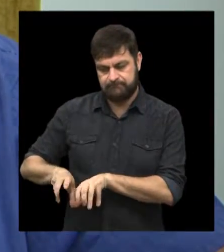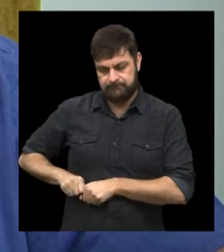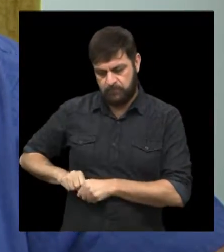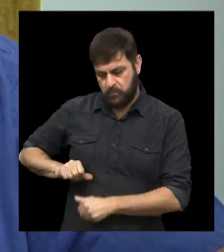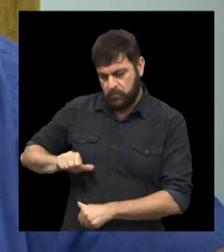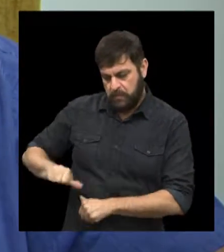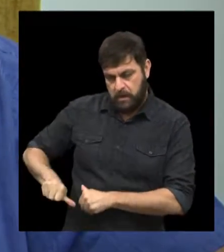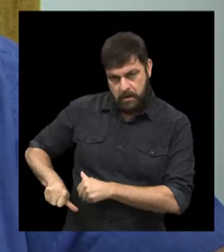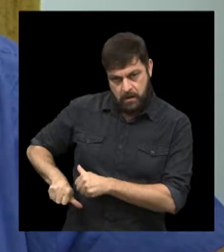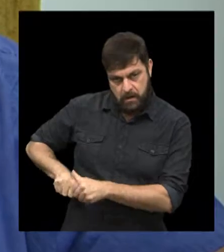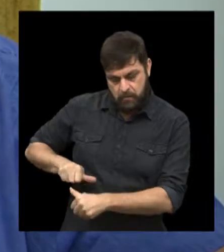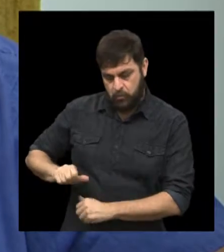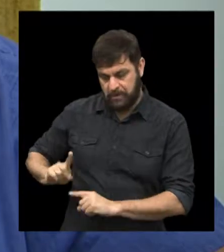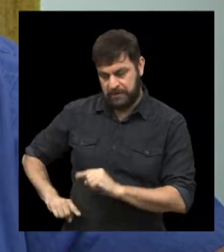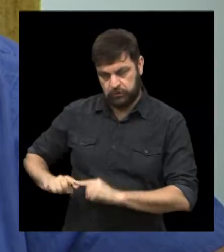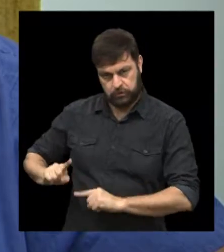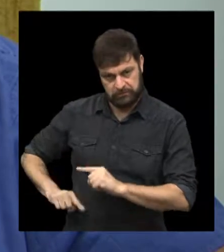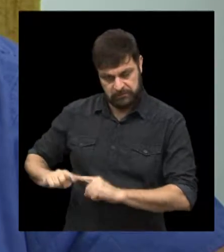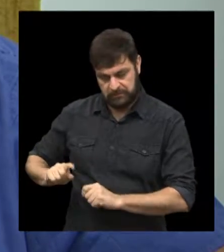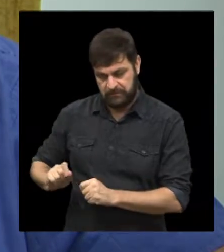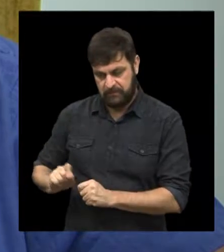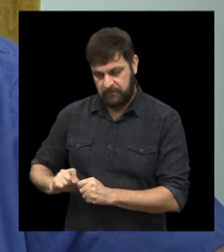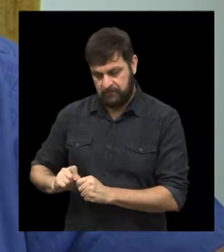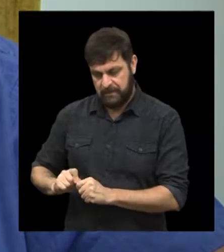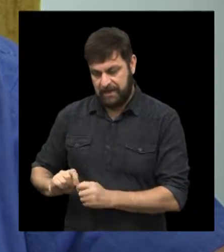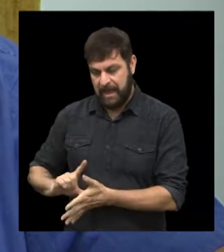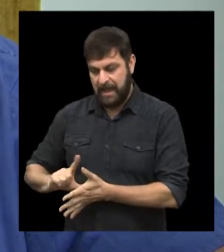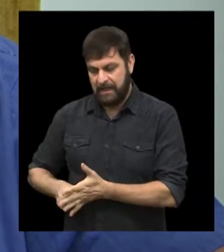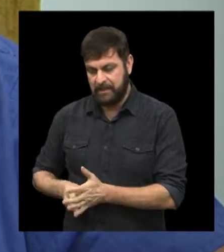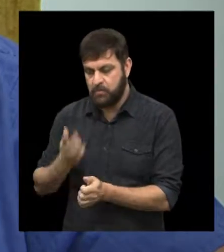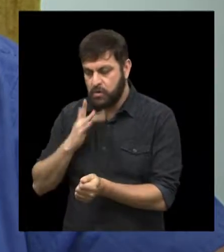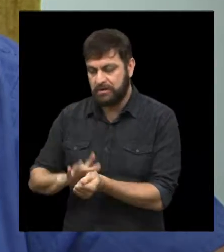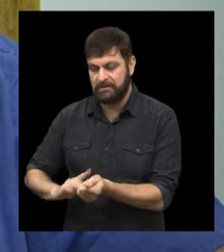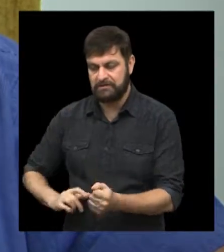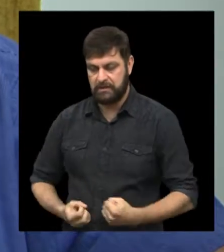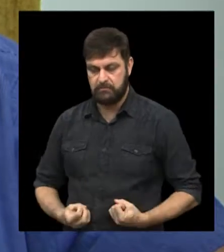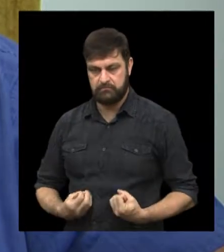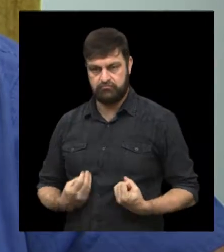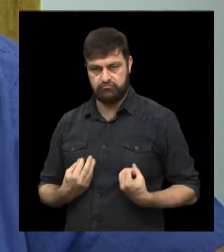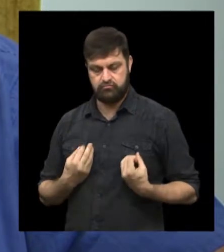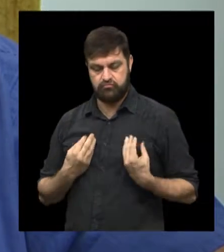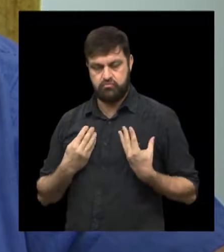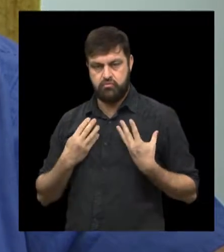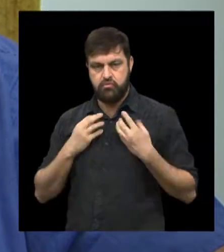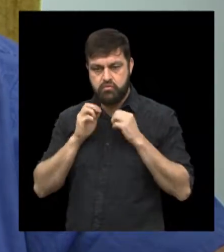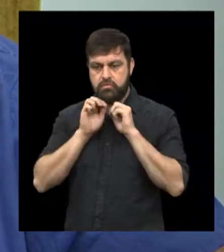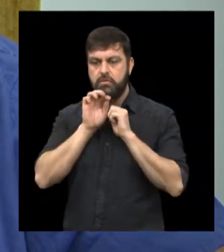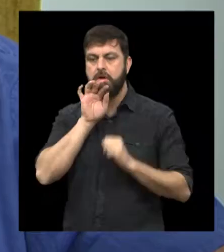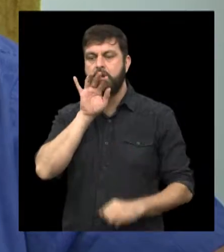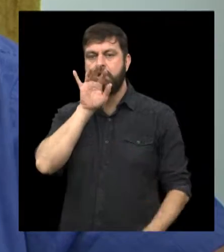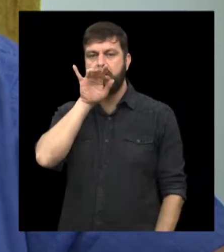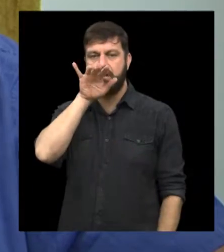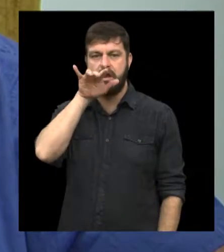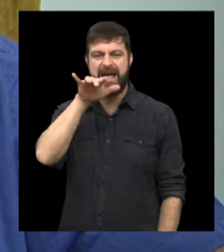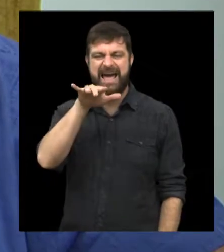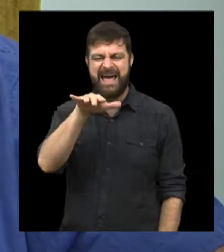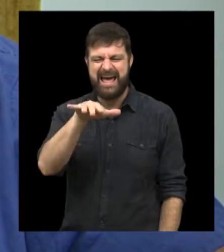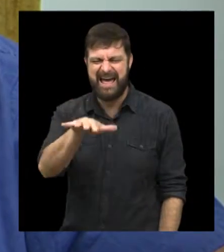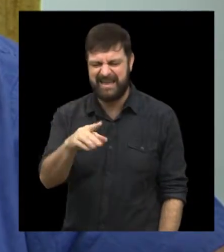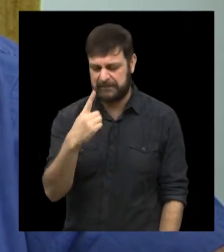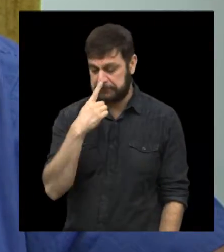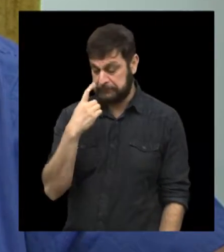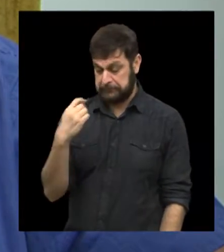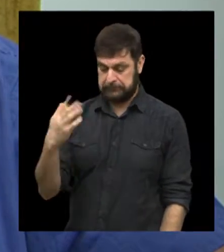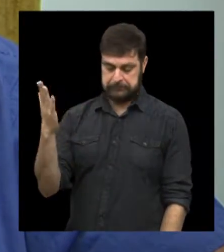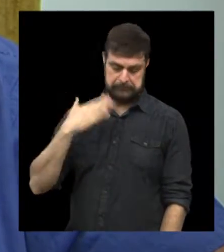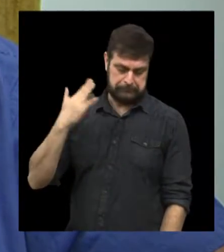transformando o glicogênio hepático de reserva em glicose e sobram os seus metabólitos, que vão ser